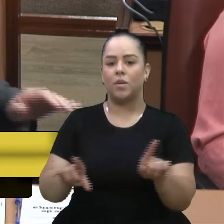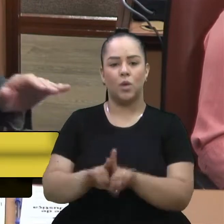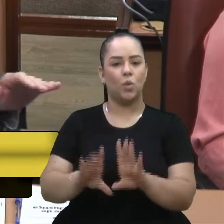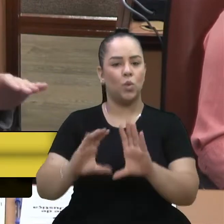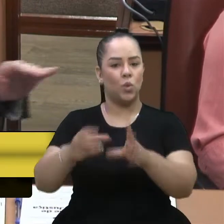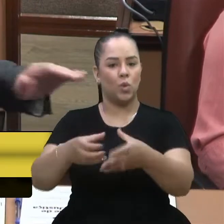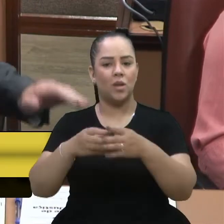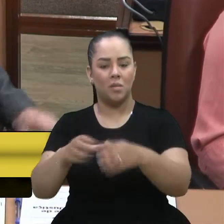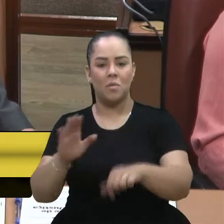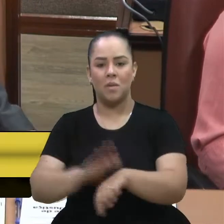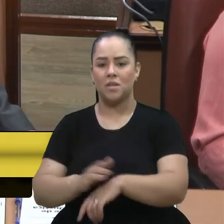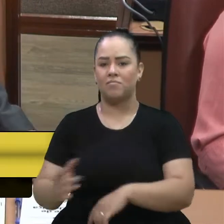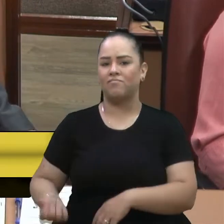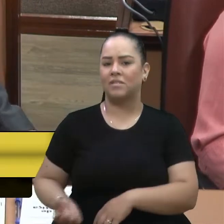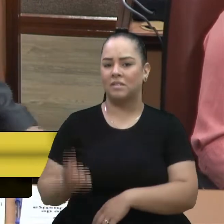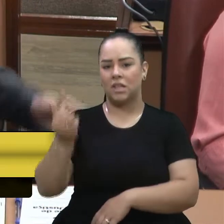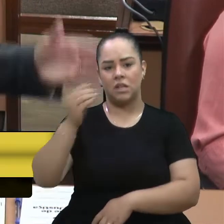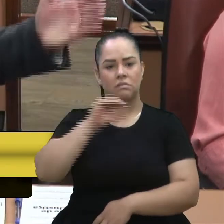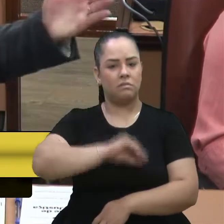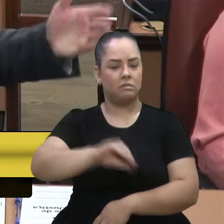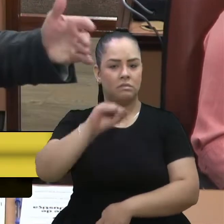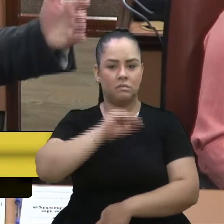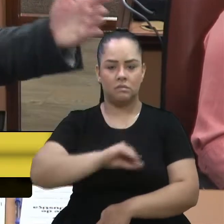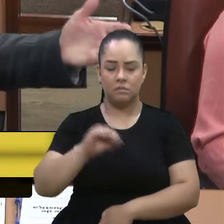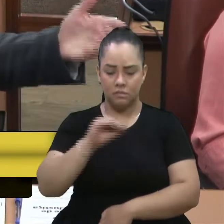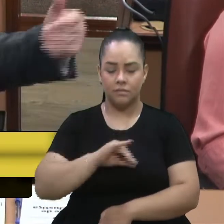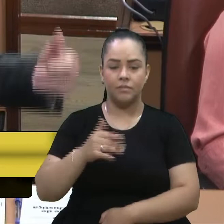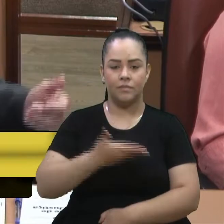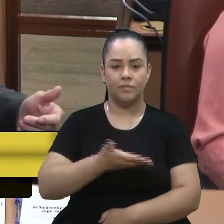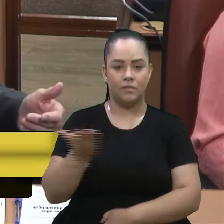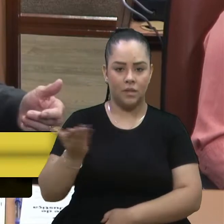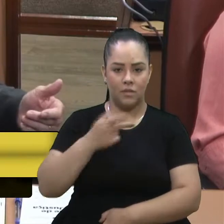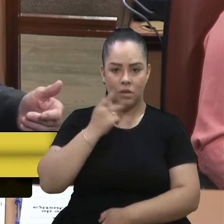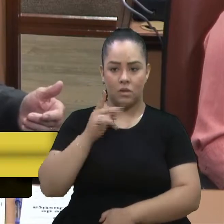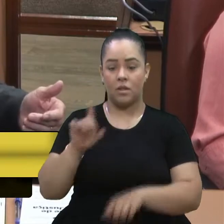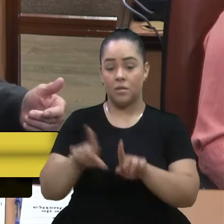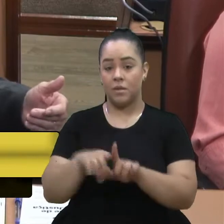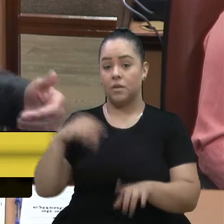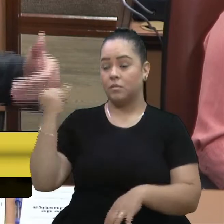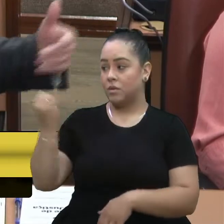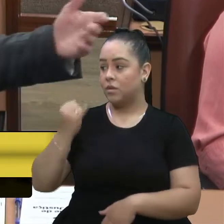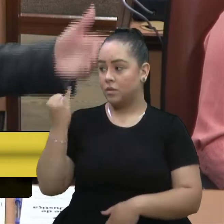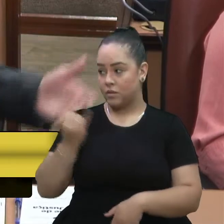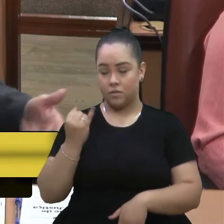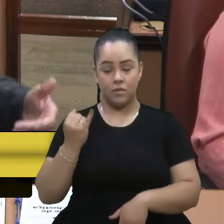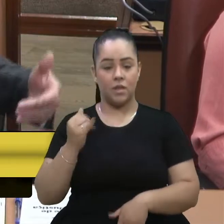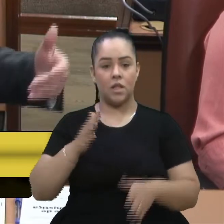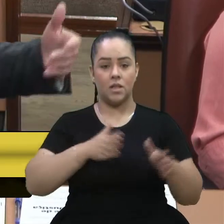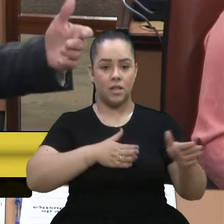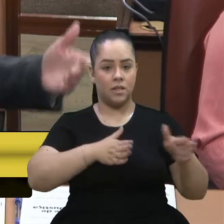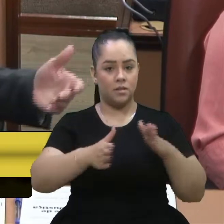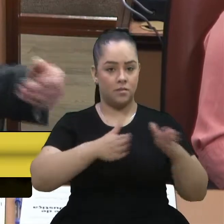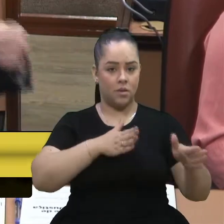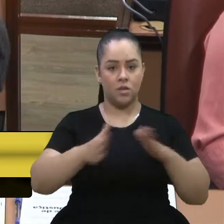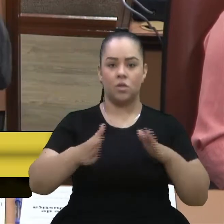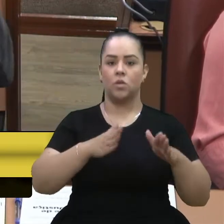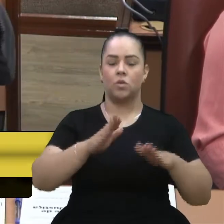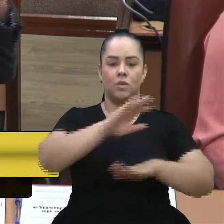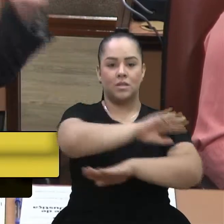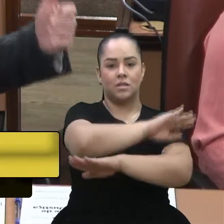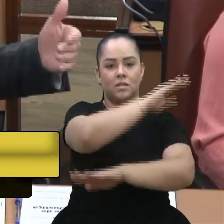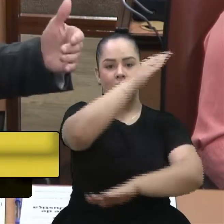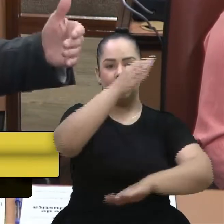é inquestionável. E você falou um outro aspecto que eu considero relevante. A acessibilidade nos estádios,